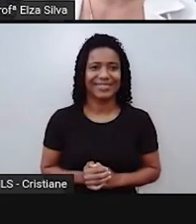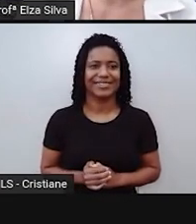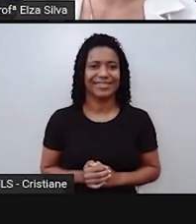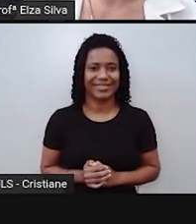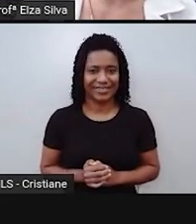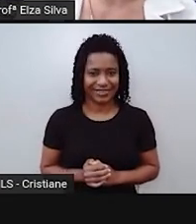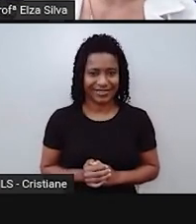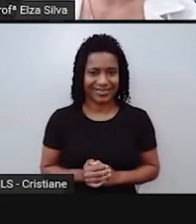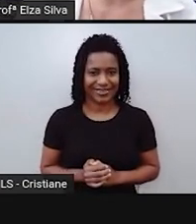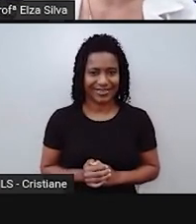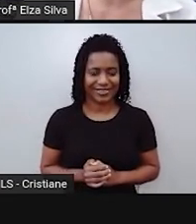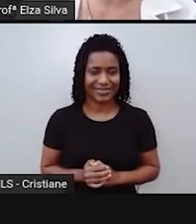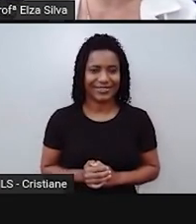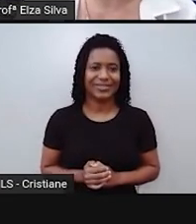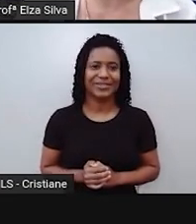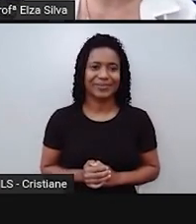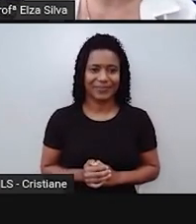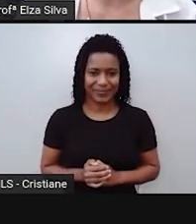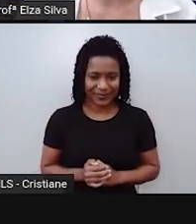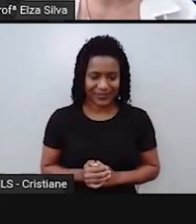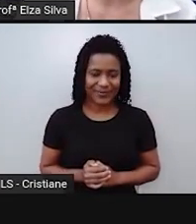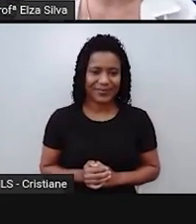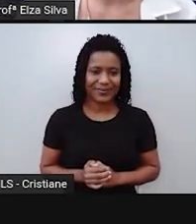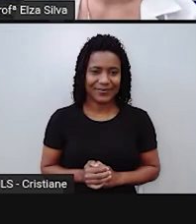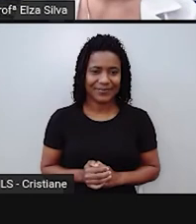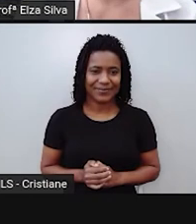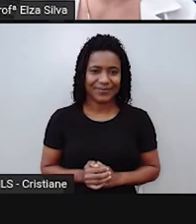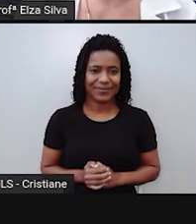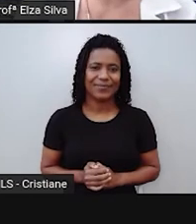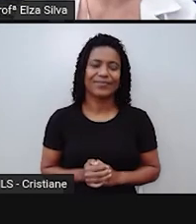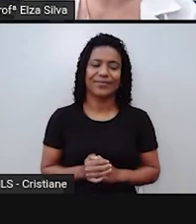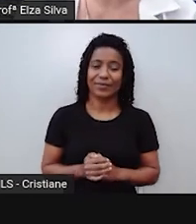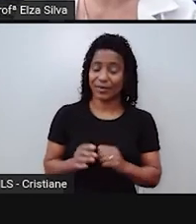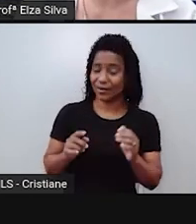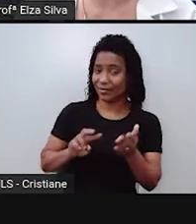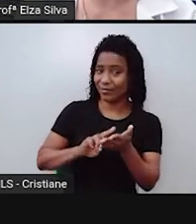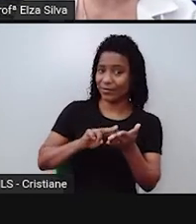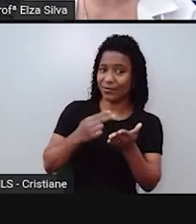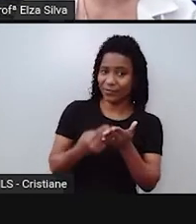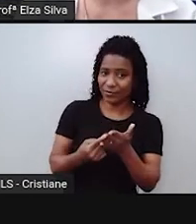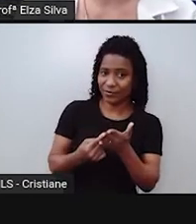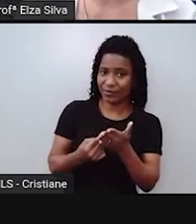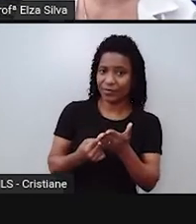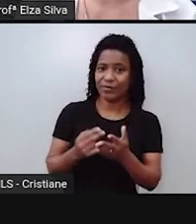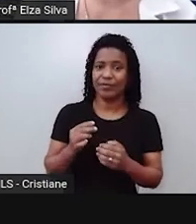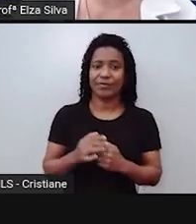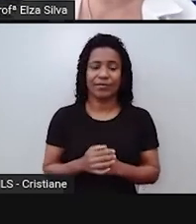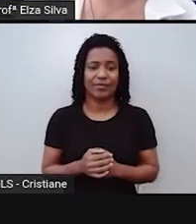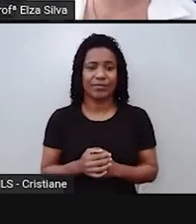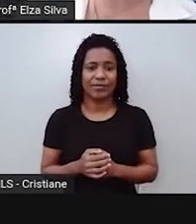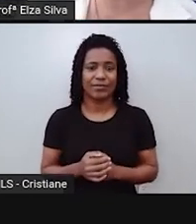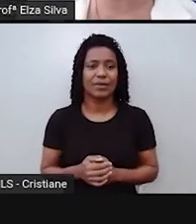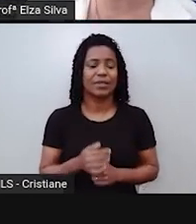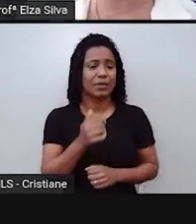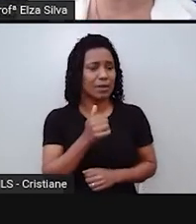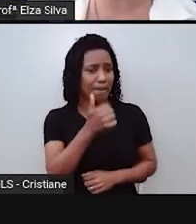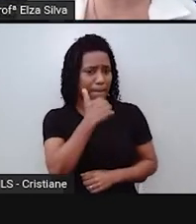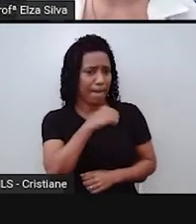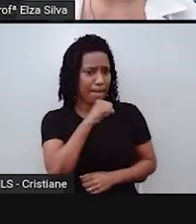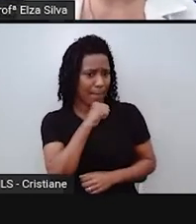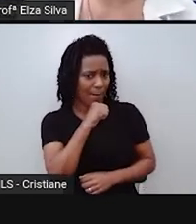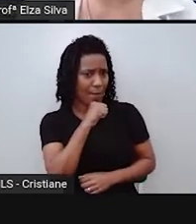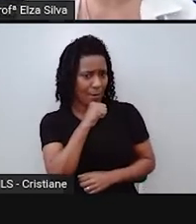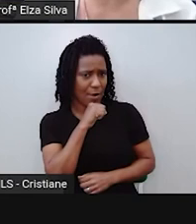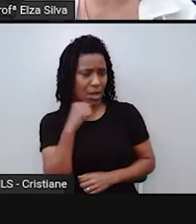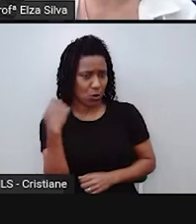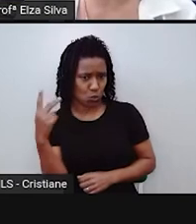Is your mother going to? Sua mãe vai? Então, qual seria, então, gente,